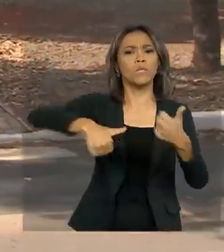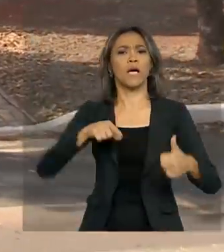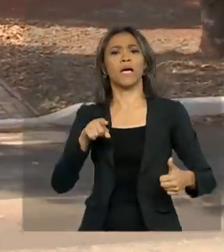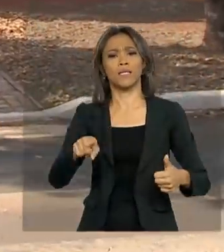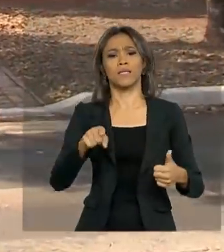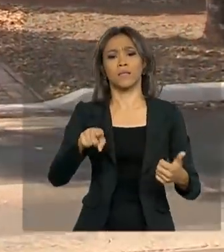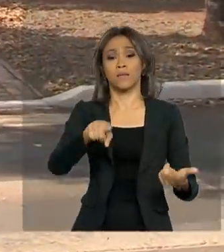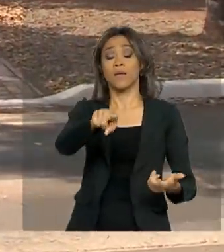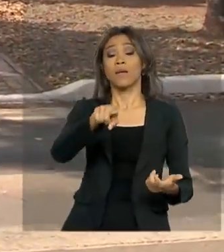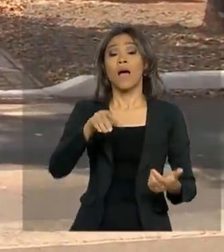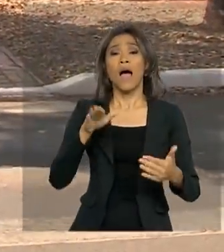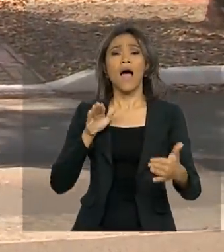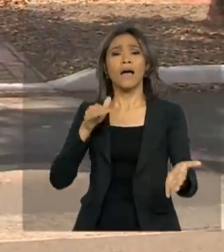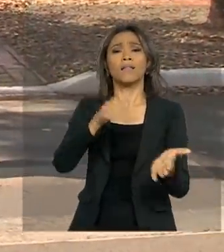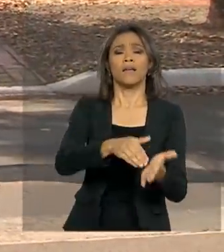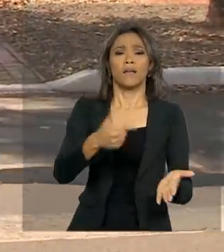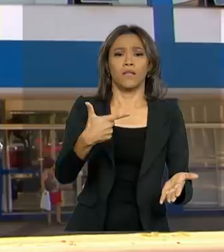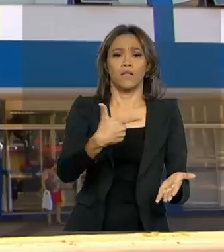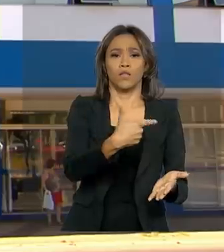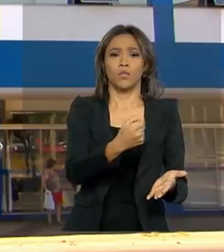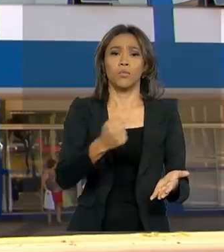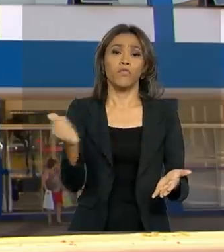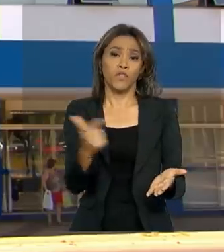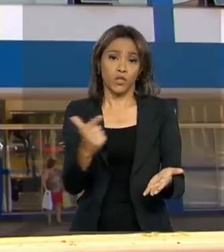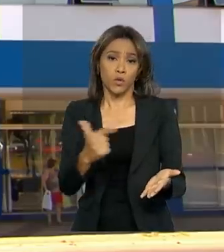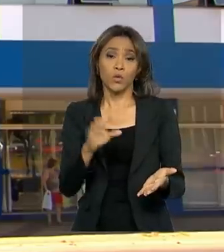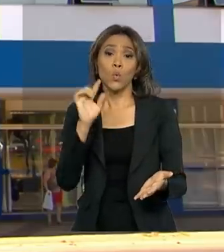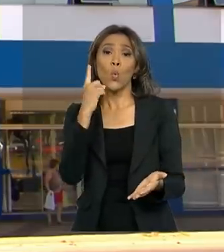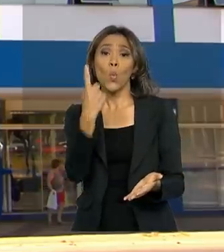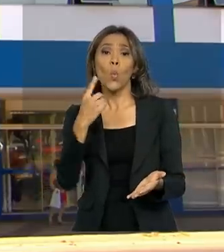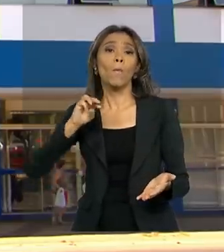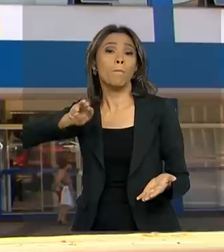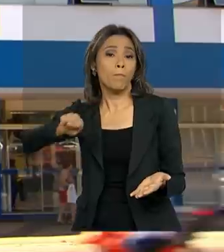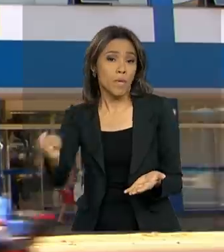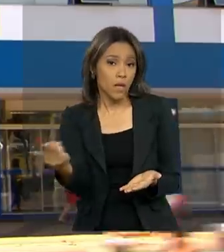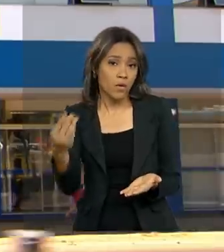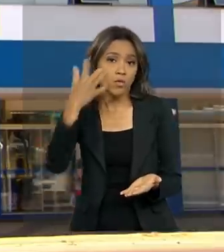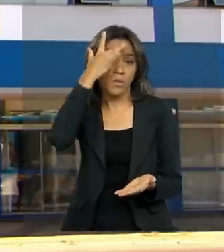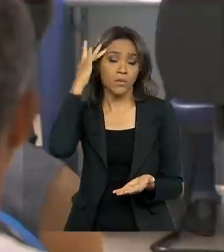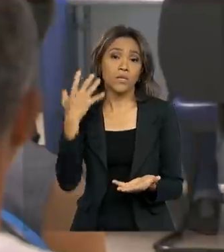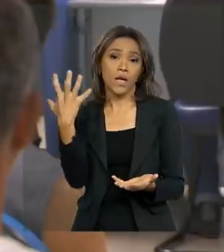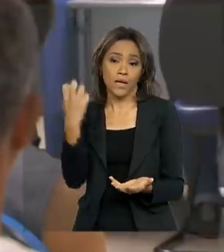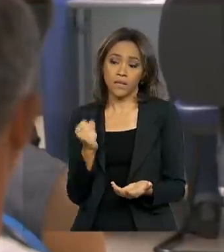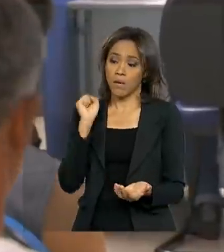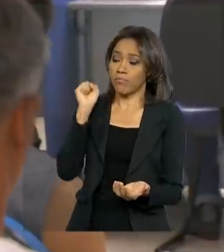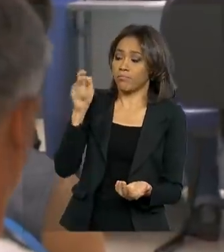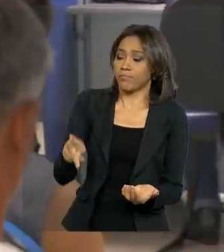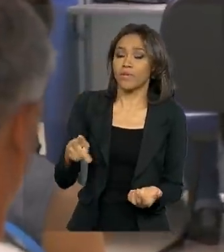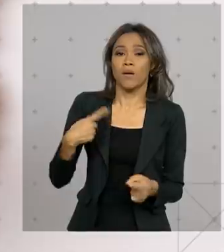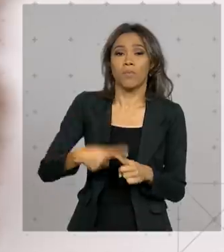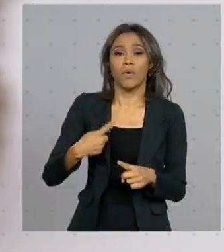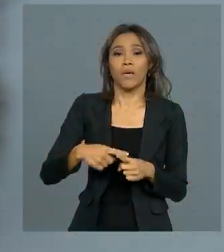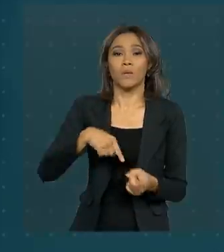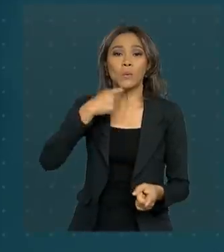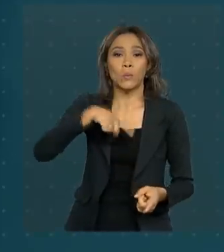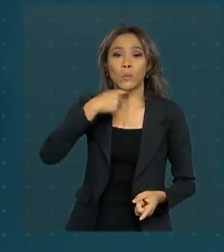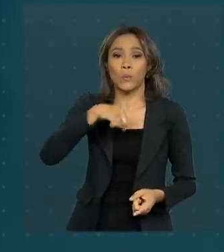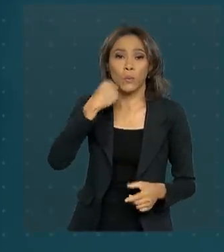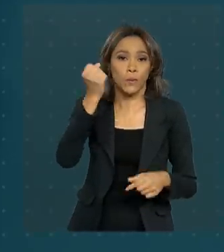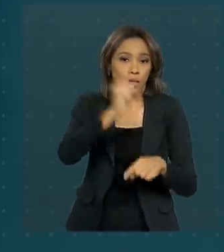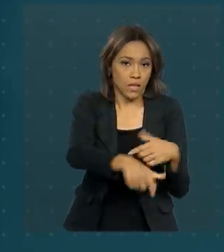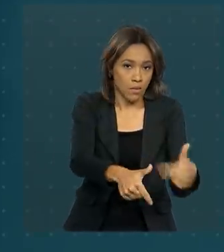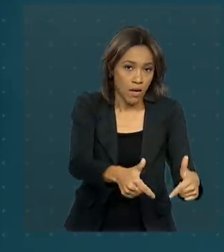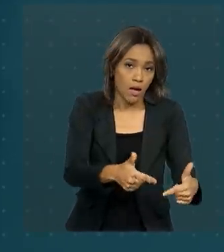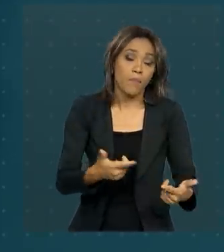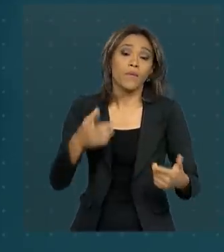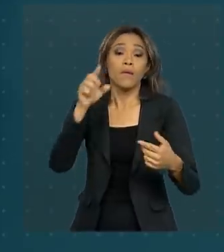2022 um milhão de pessoas que recebem benefício da Previdência Social por incapacidade. As ações